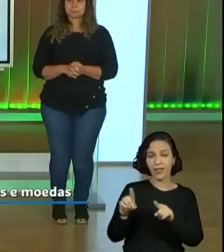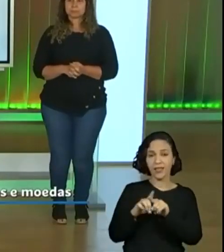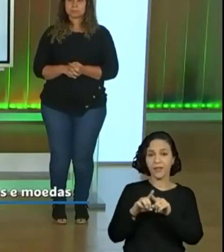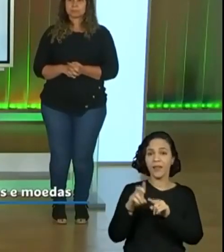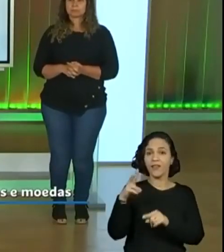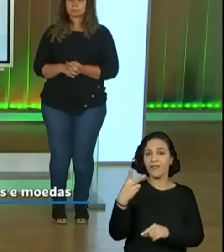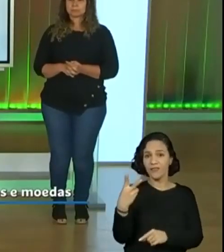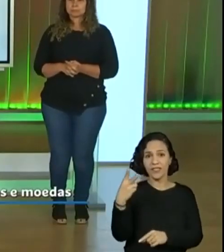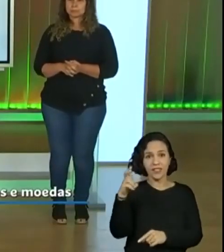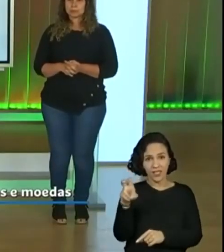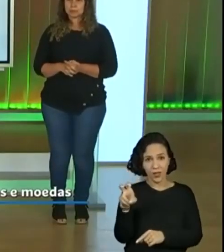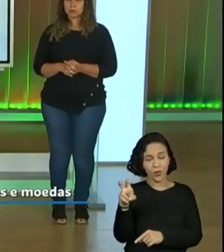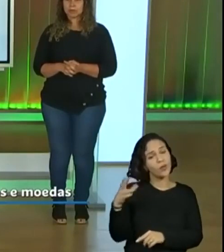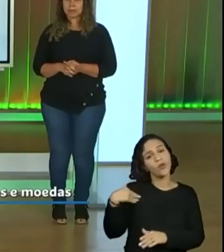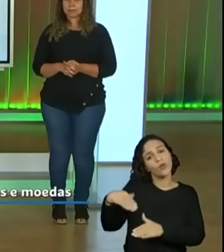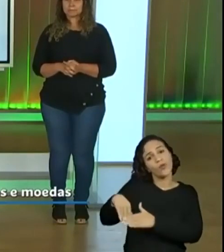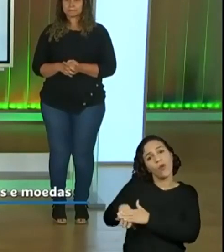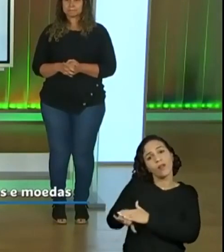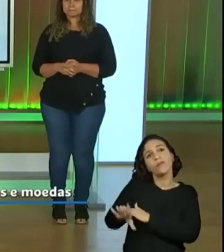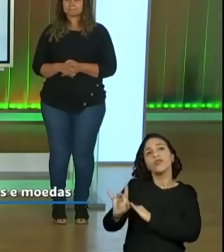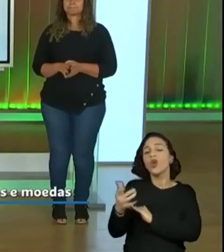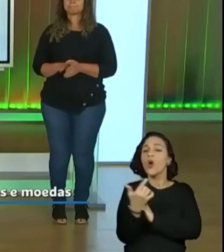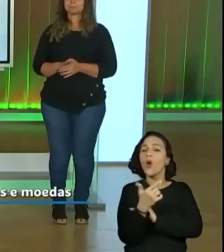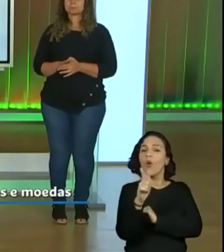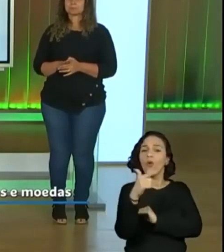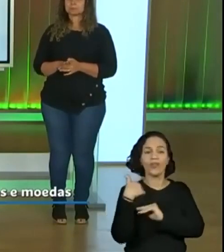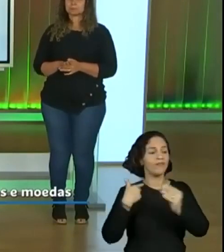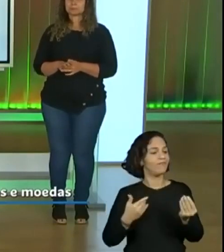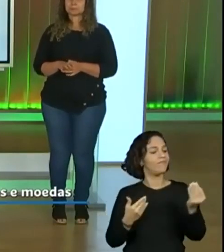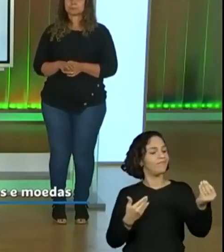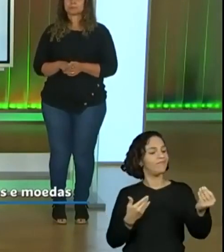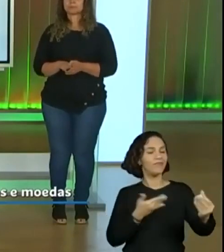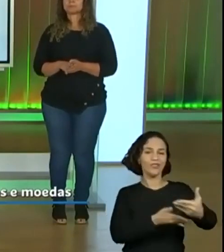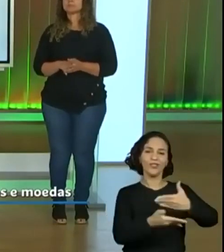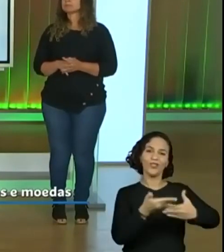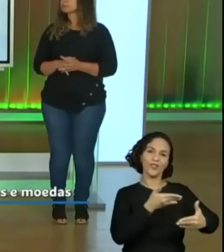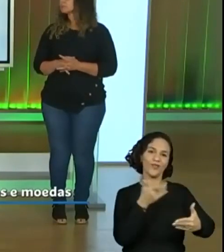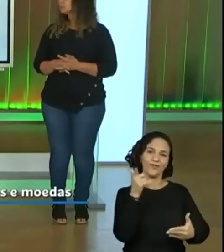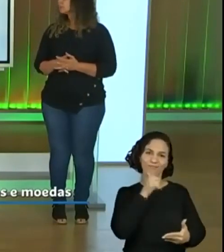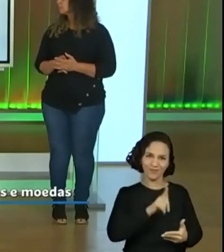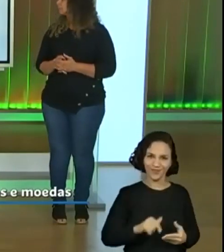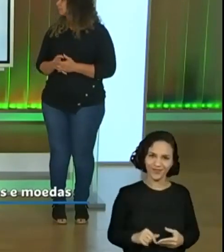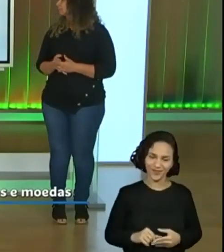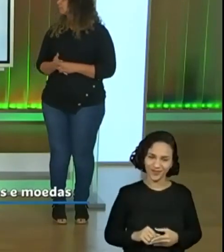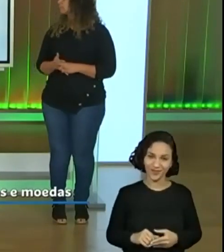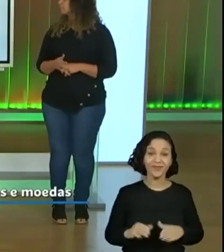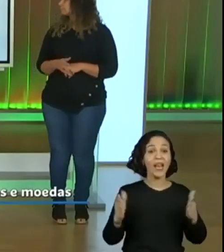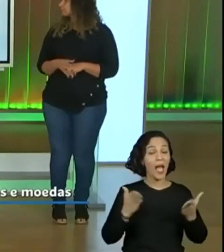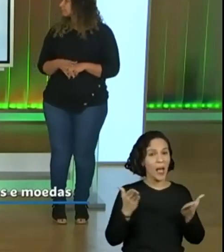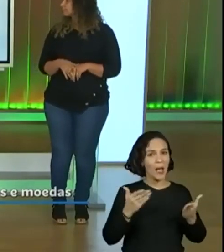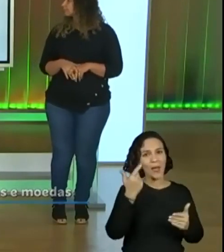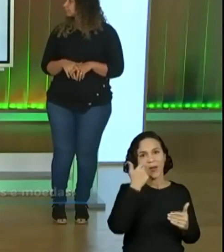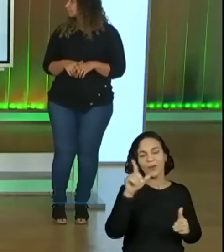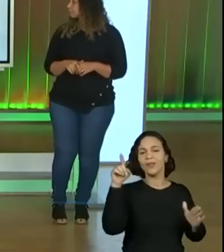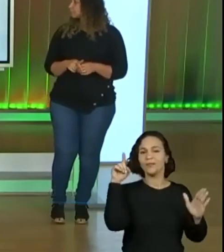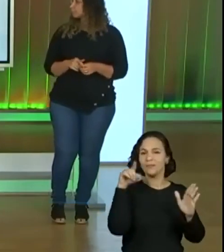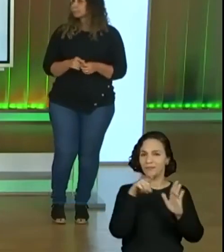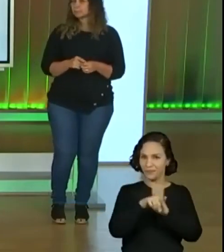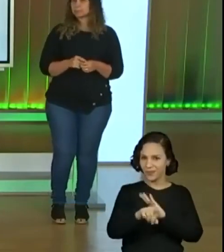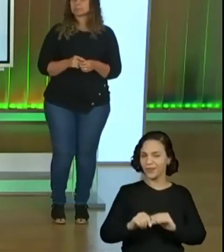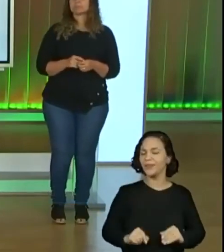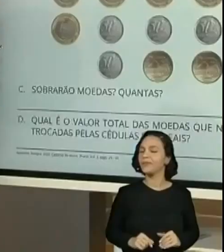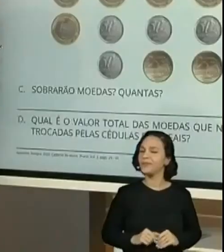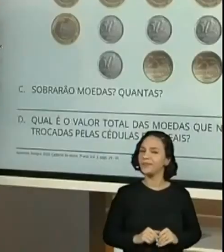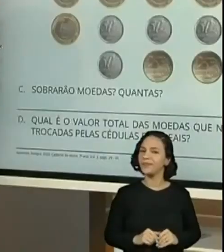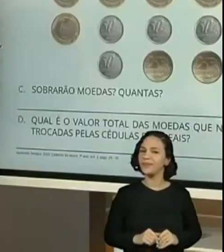ele iria conseguir trocar. E aí, pessoal? Agora tem mais uma pergunta aqui que a gente